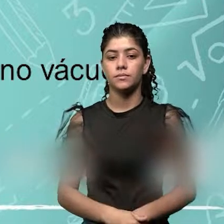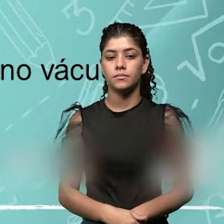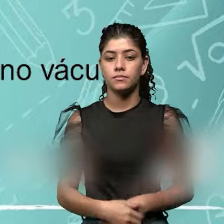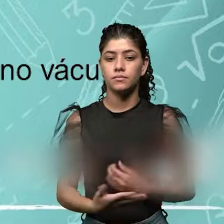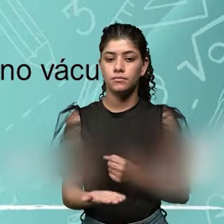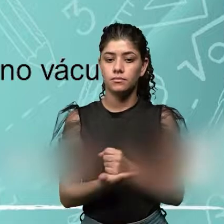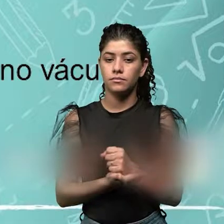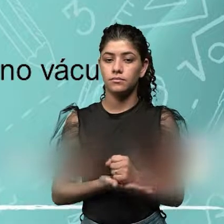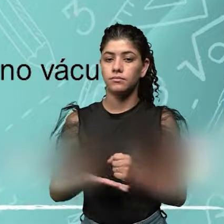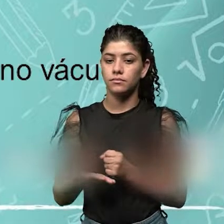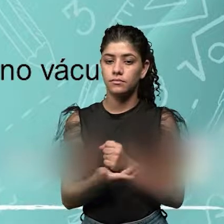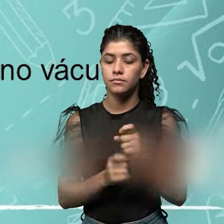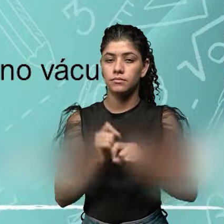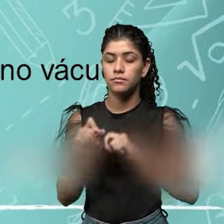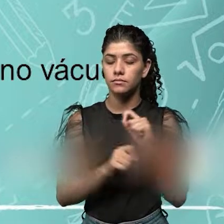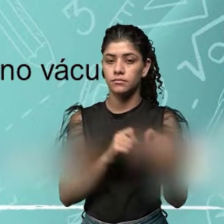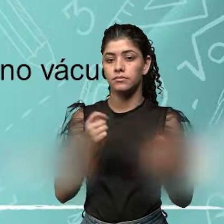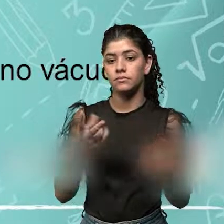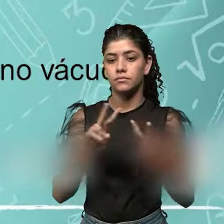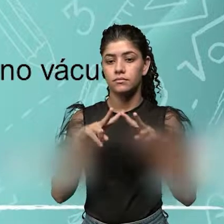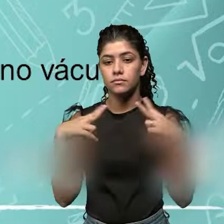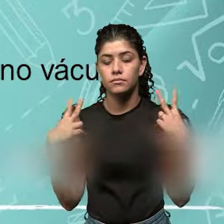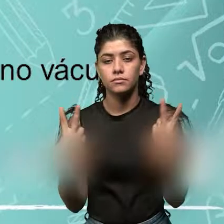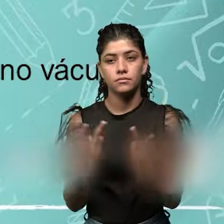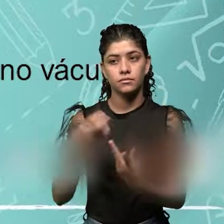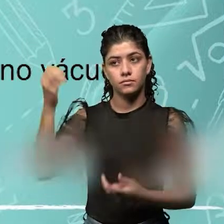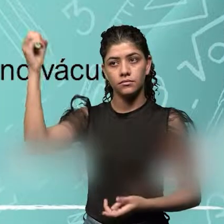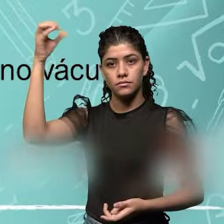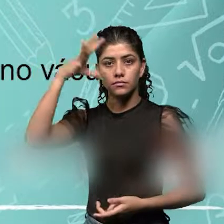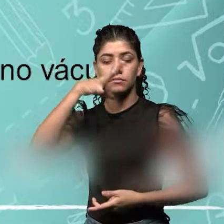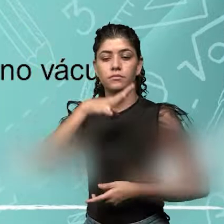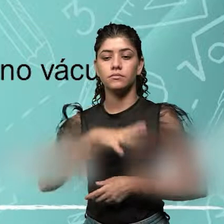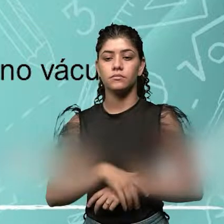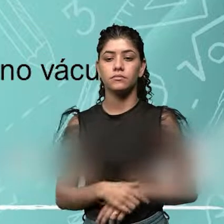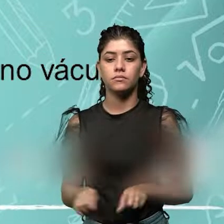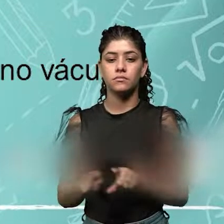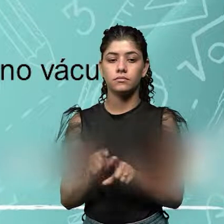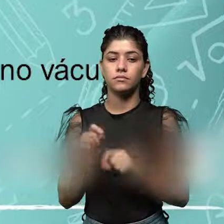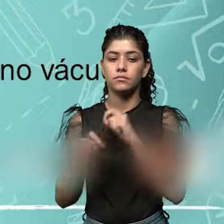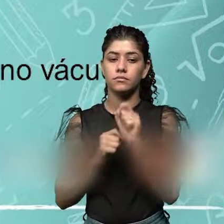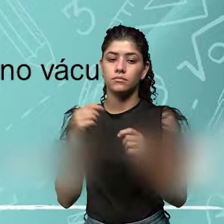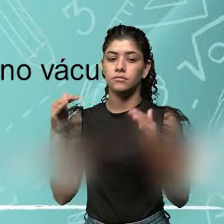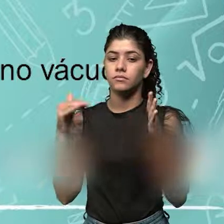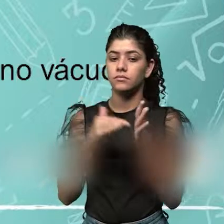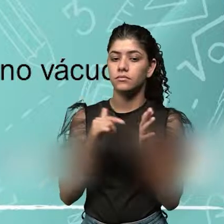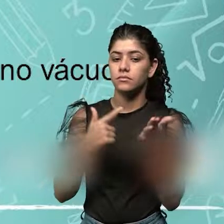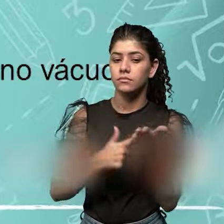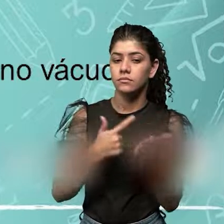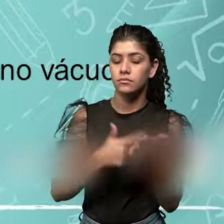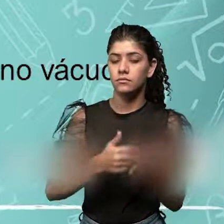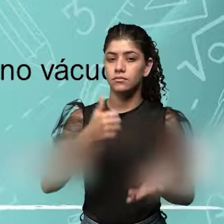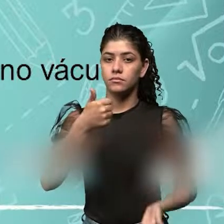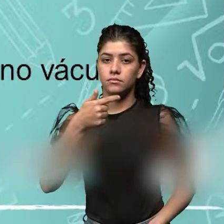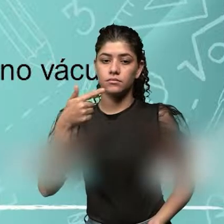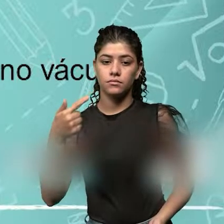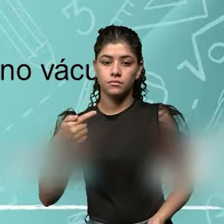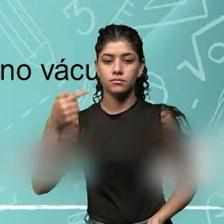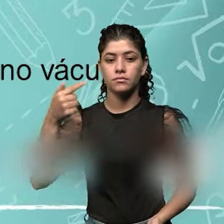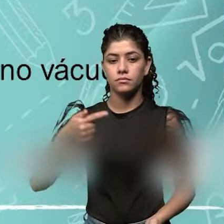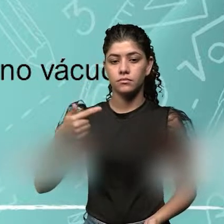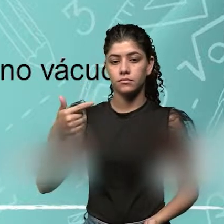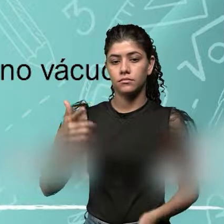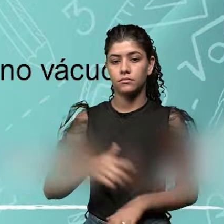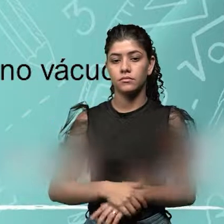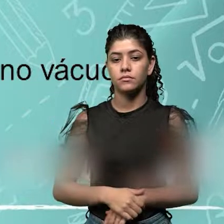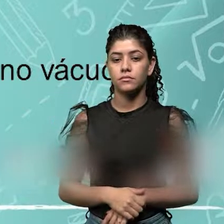e Qualidade Industrial. É baseado na velocidade da luz, de acordo com decisão da 17ª